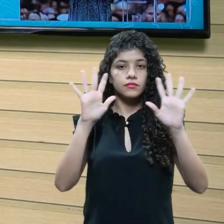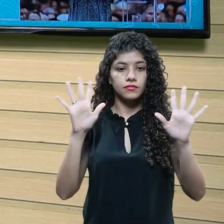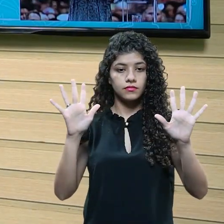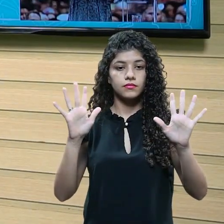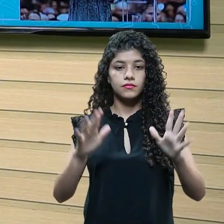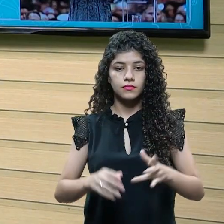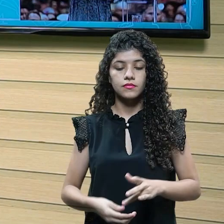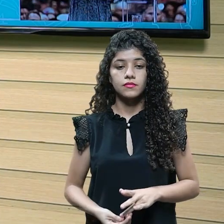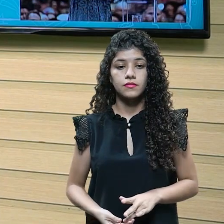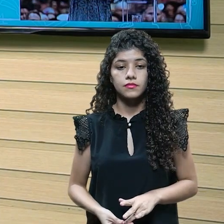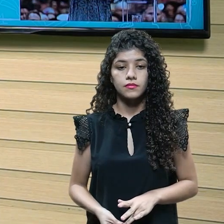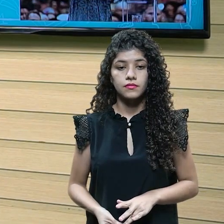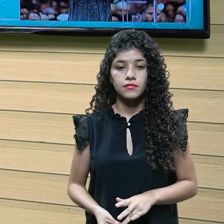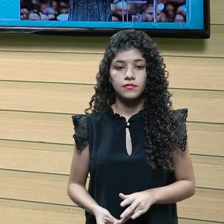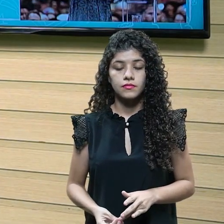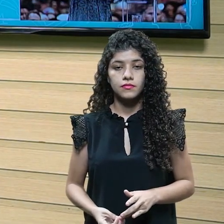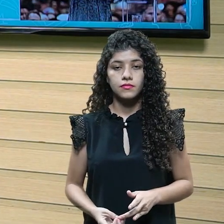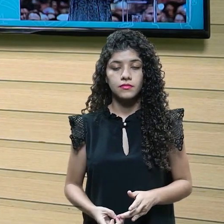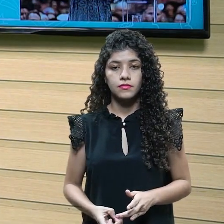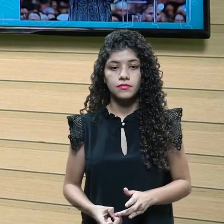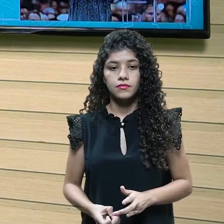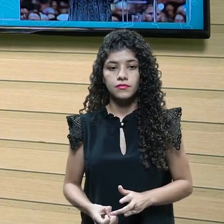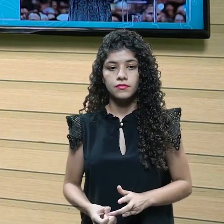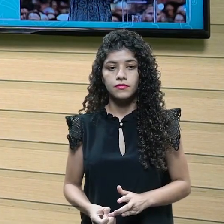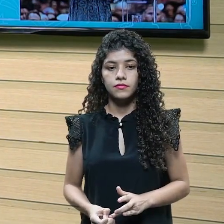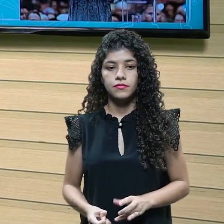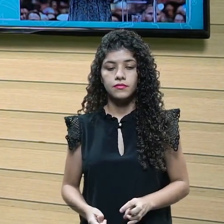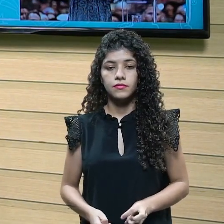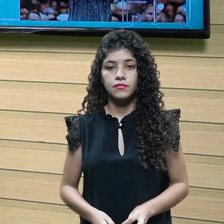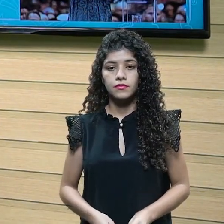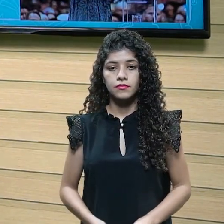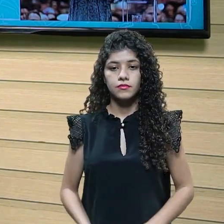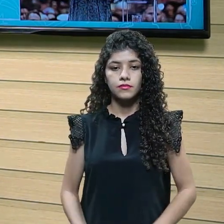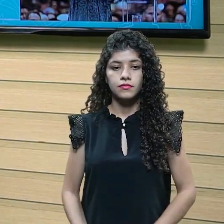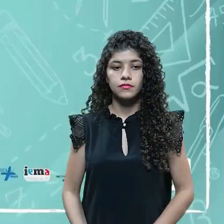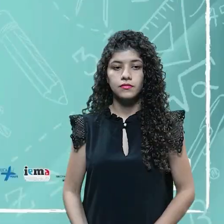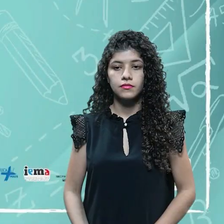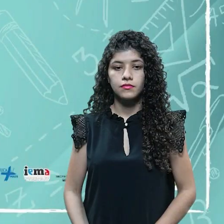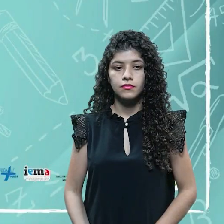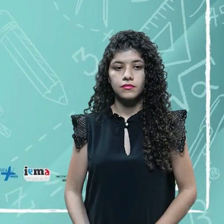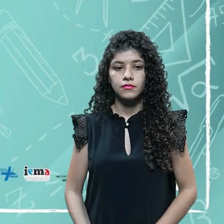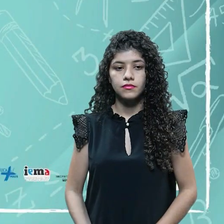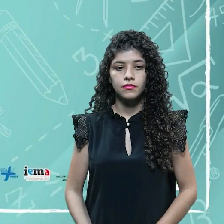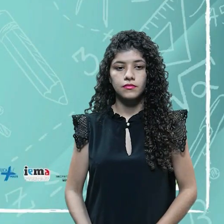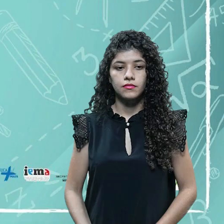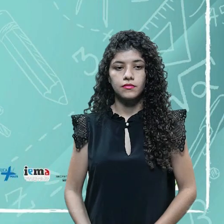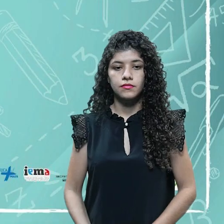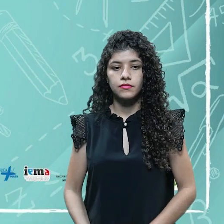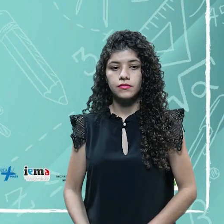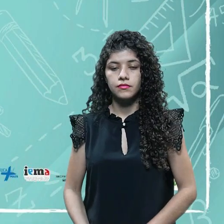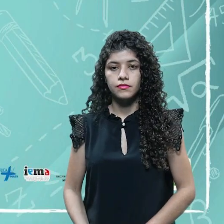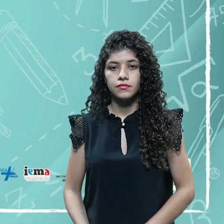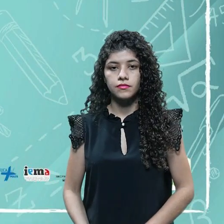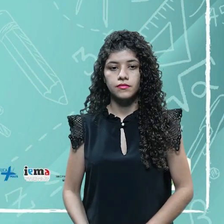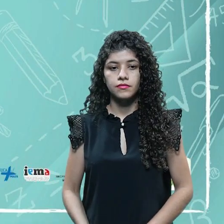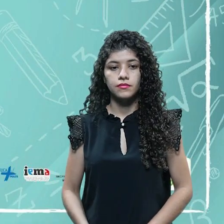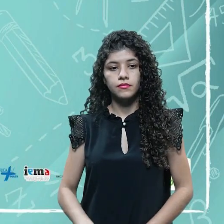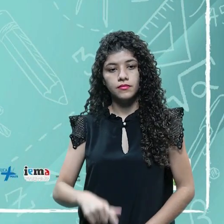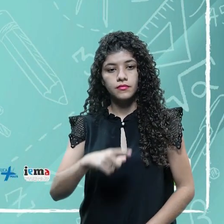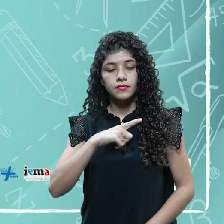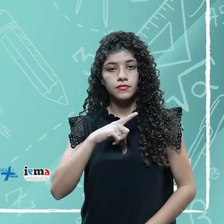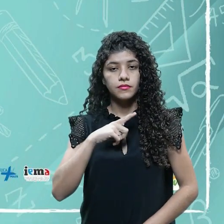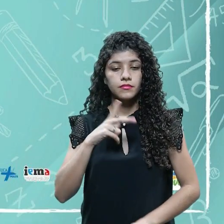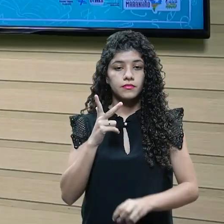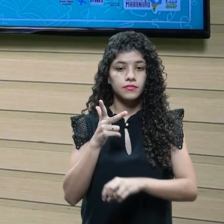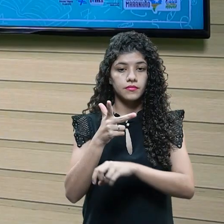Sem rodeios. Então, é importante ser sucinto e sem exageros. Aqui, eu vou mostrar um